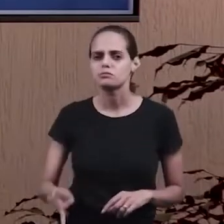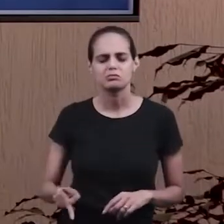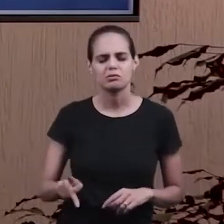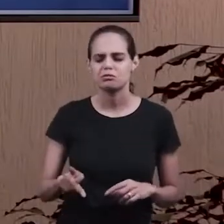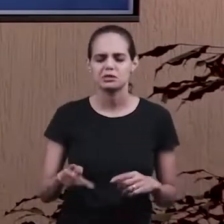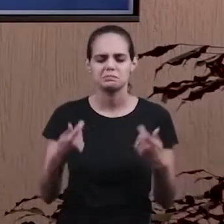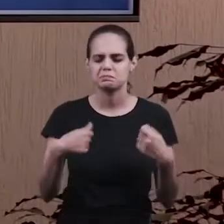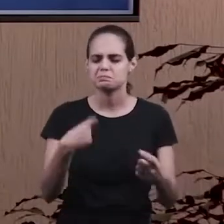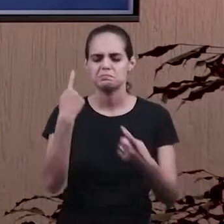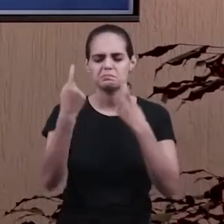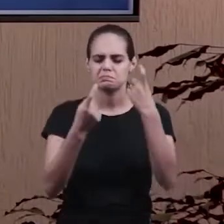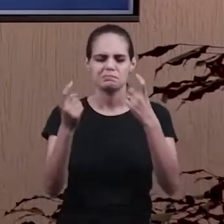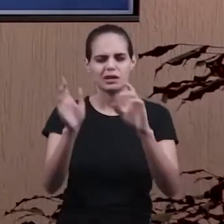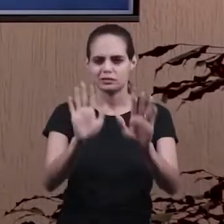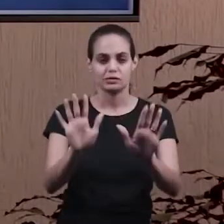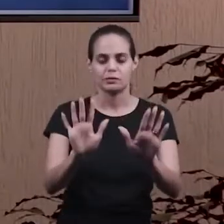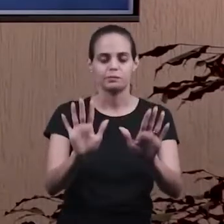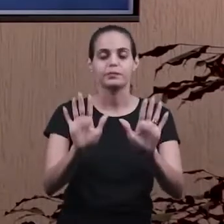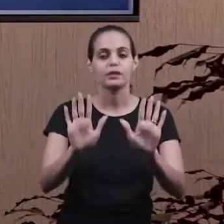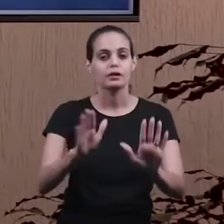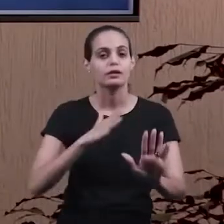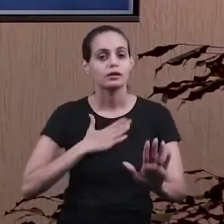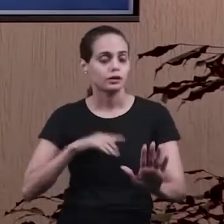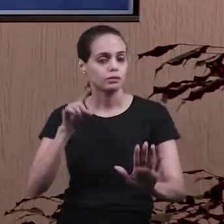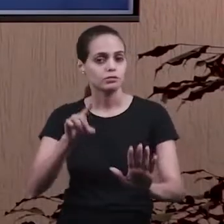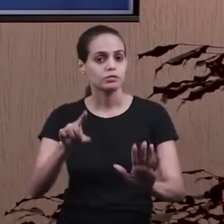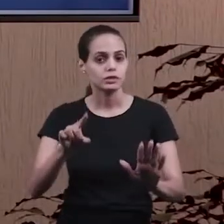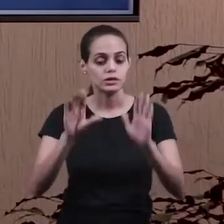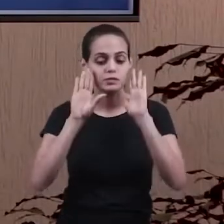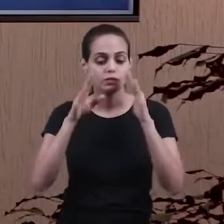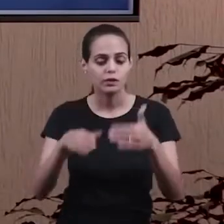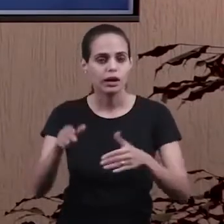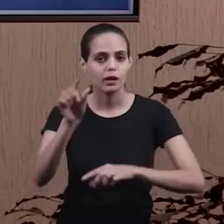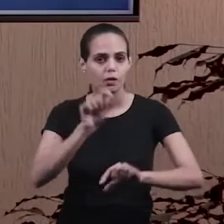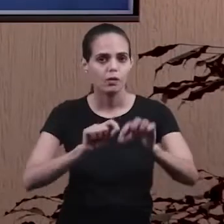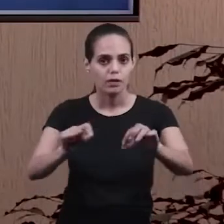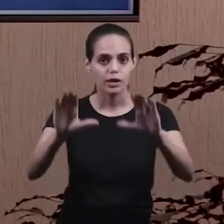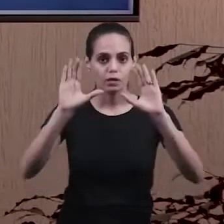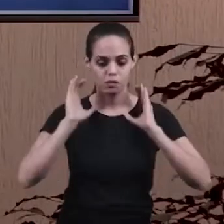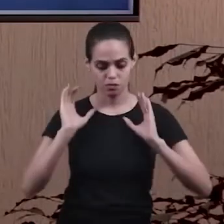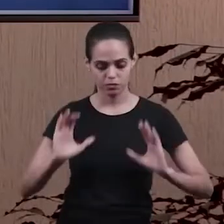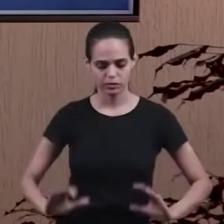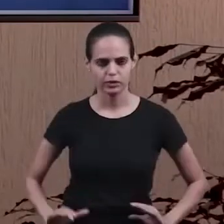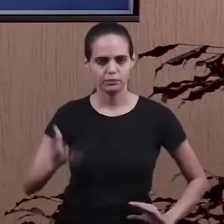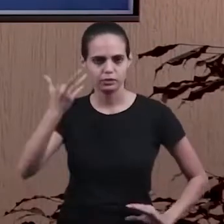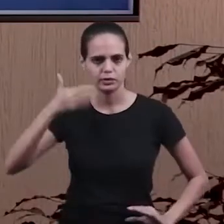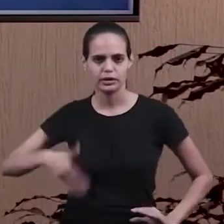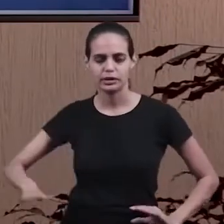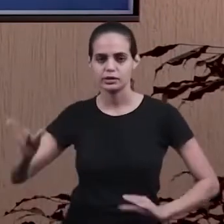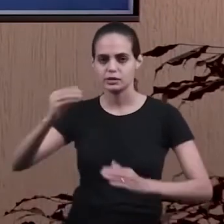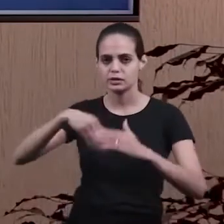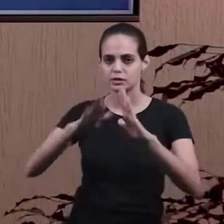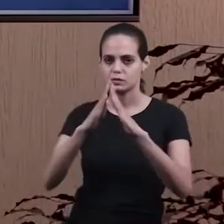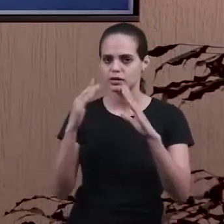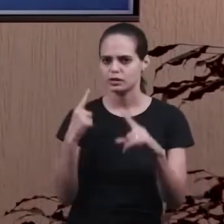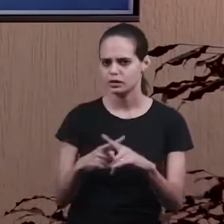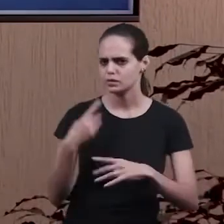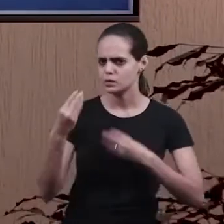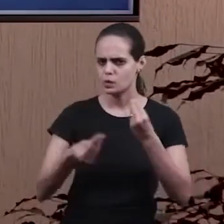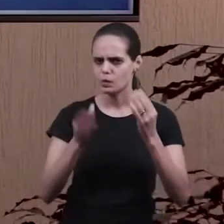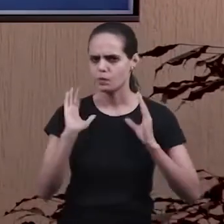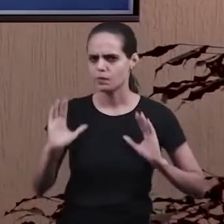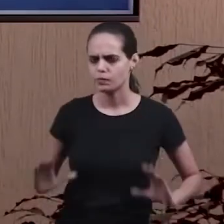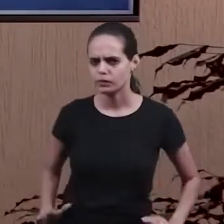precisam se preocupar com isso. O que vocês têm que ter em foco? O comportamento da criança na igreja. Qual é o